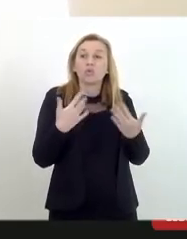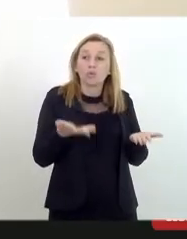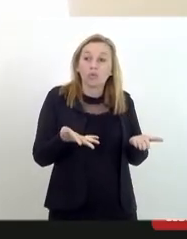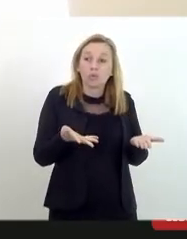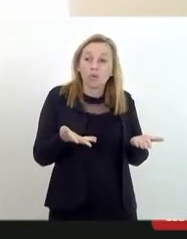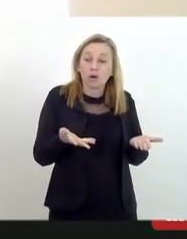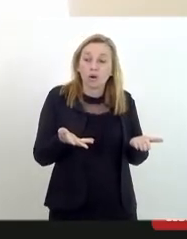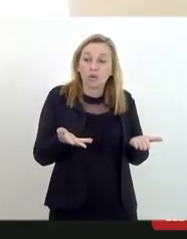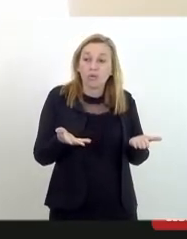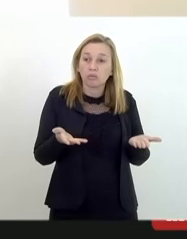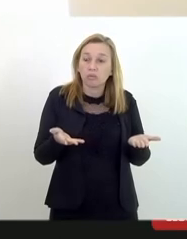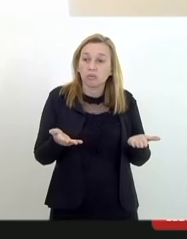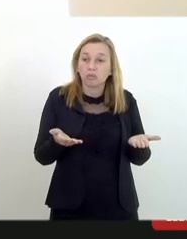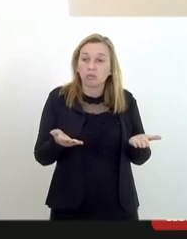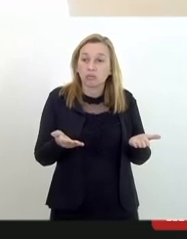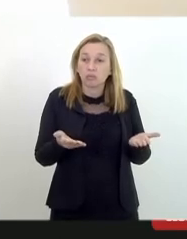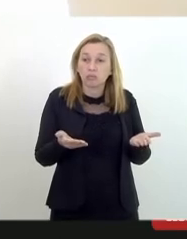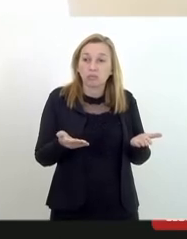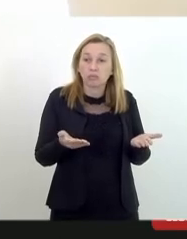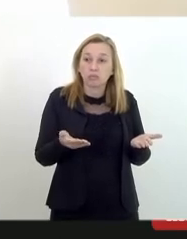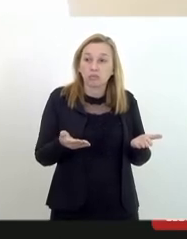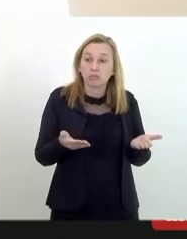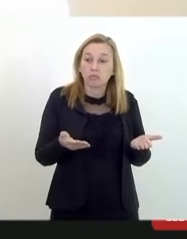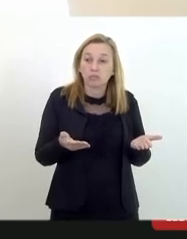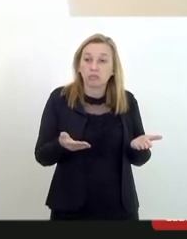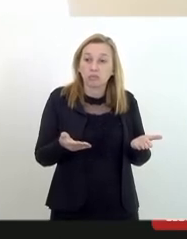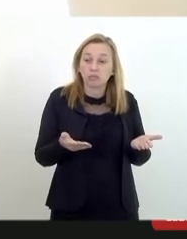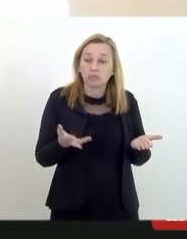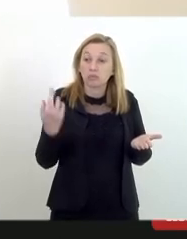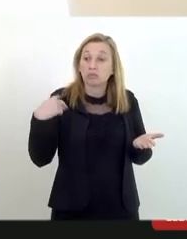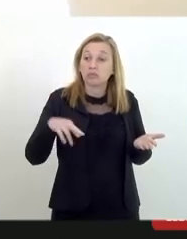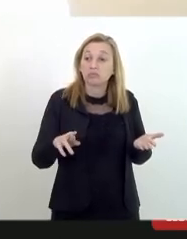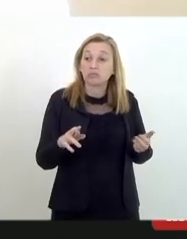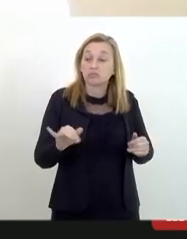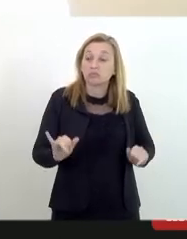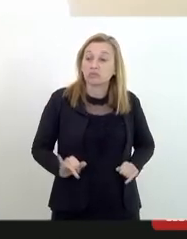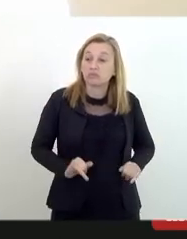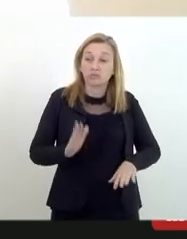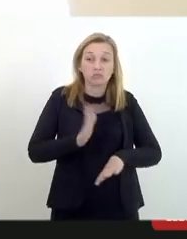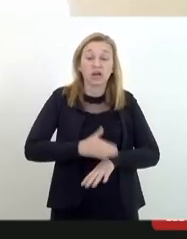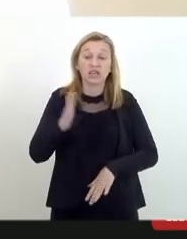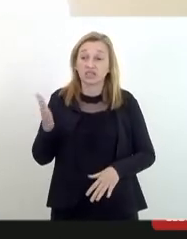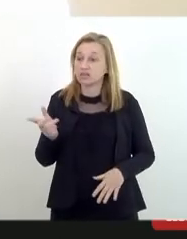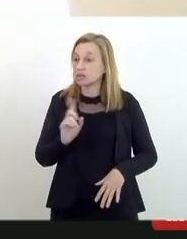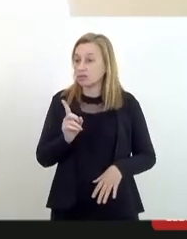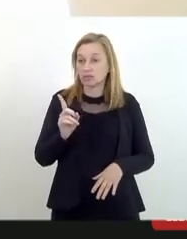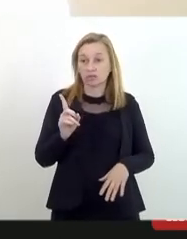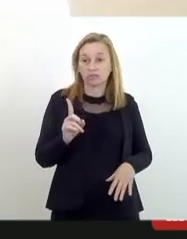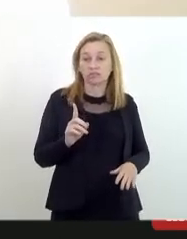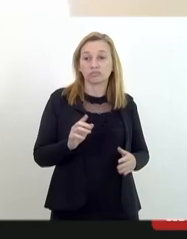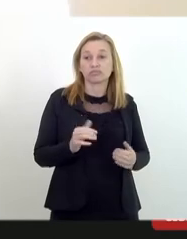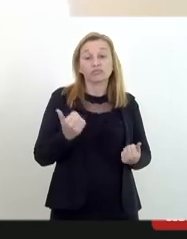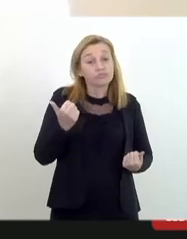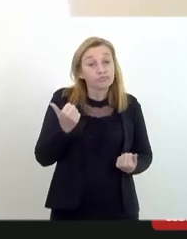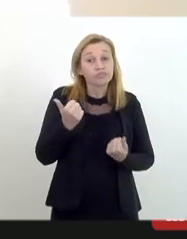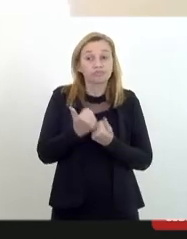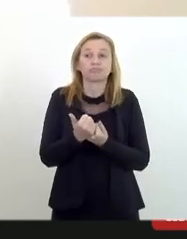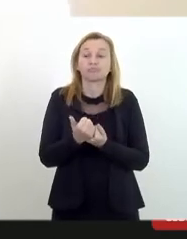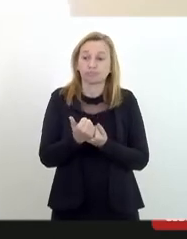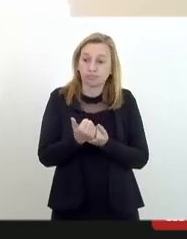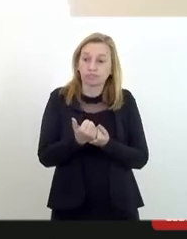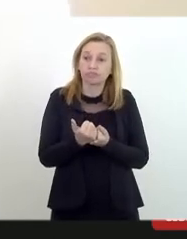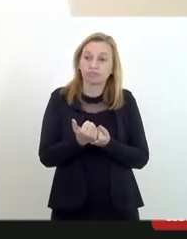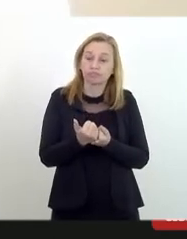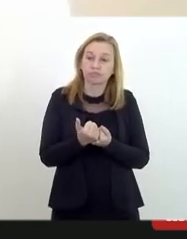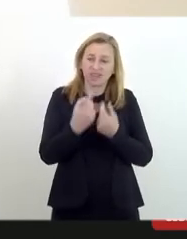mais isso varia de acordo com as suas condições subjetivas com a sua capacidade de resiliência com a sua rede de apoio com o grau de